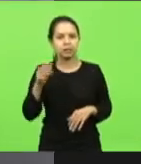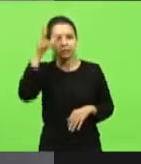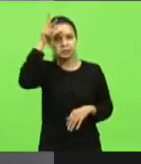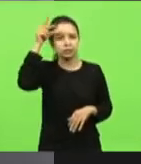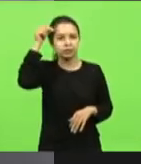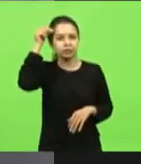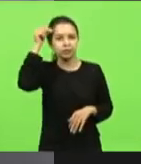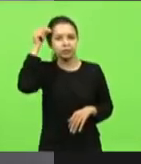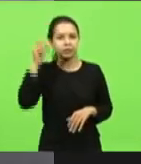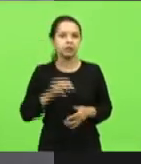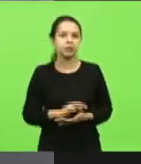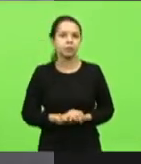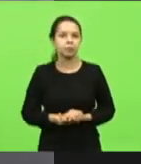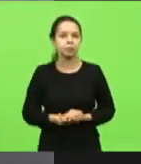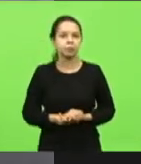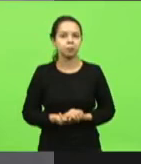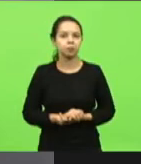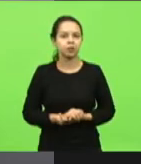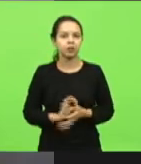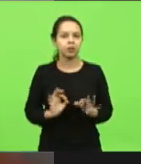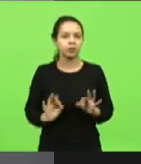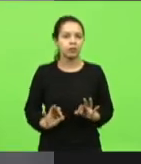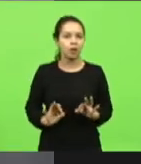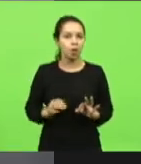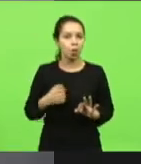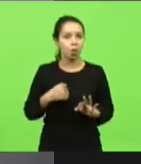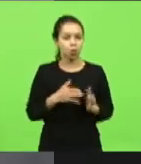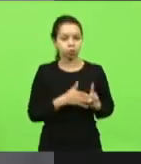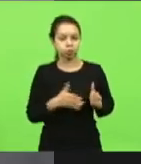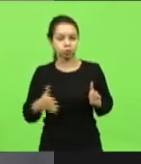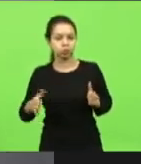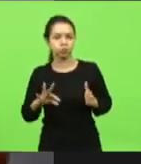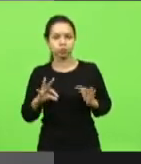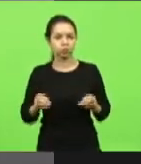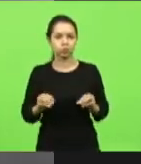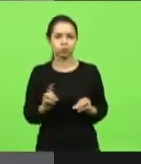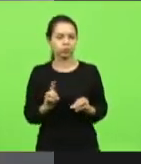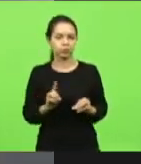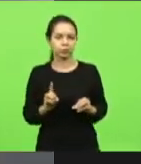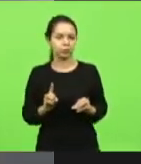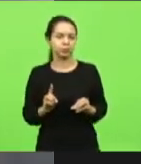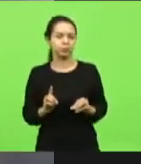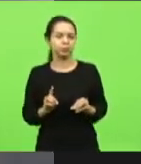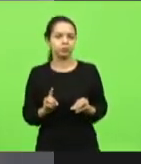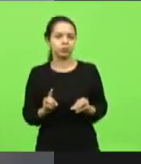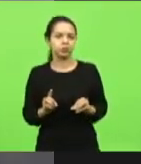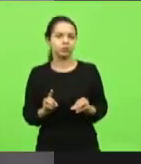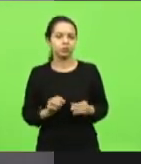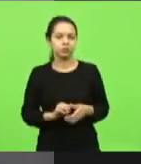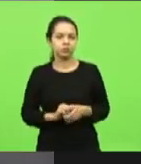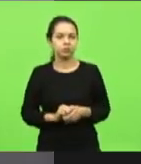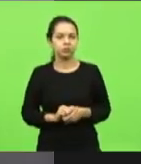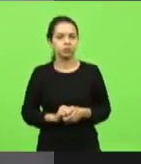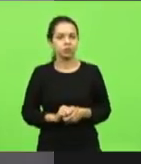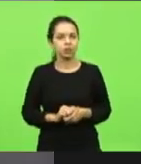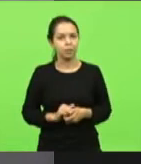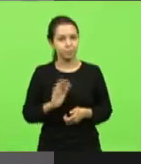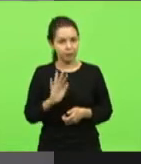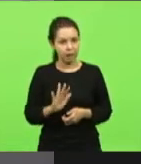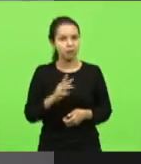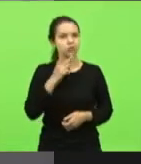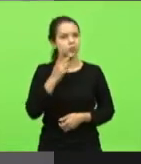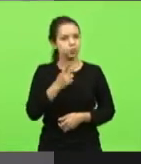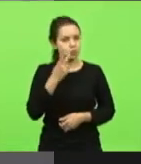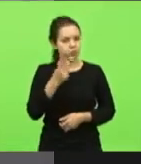com certeza não usarei todo o tempo mas eu ouvi aqui deputado Kennedy